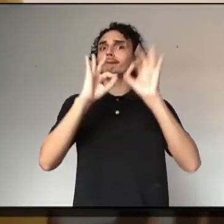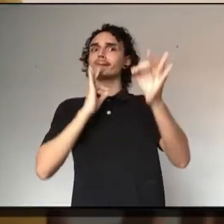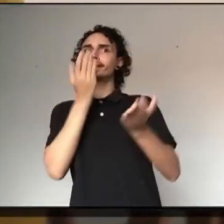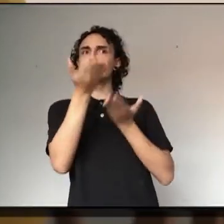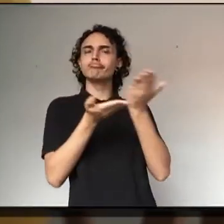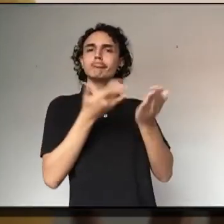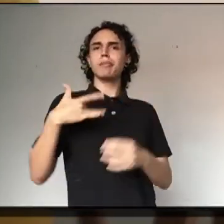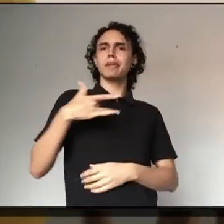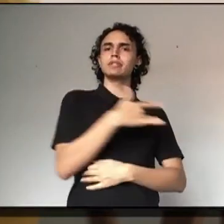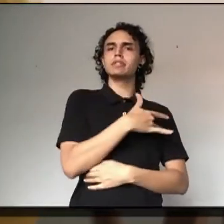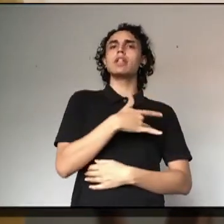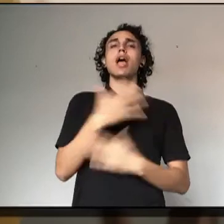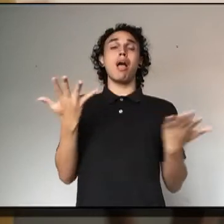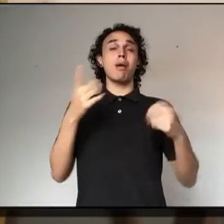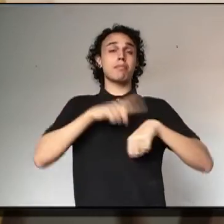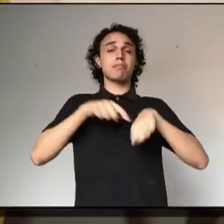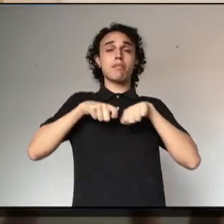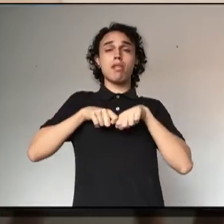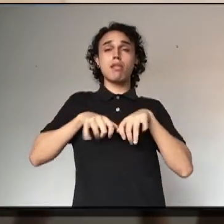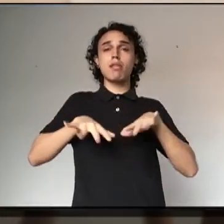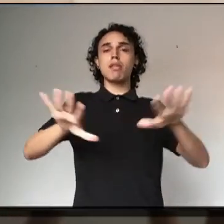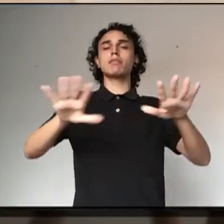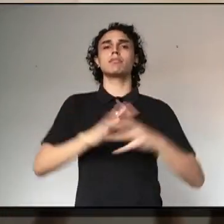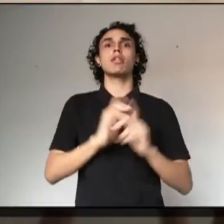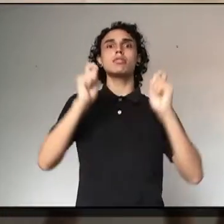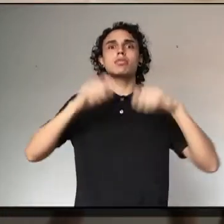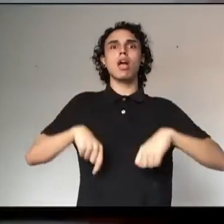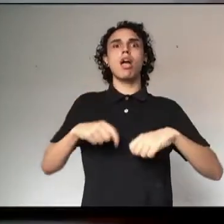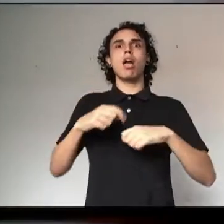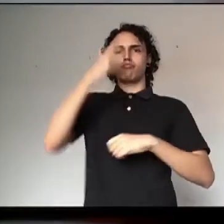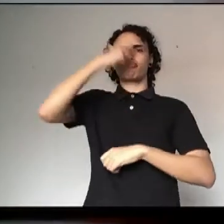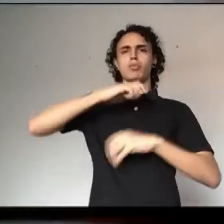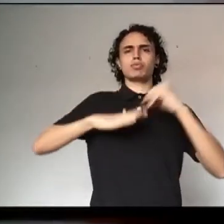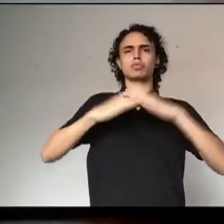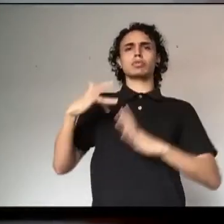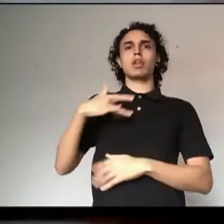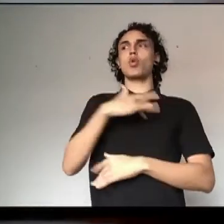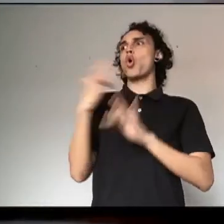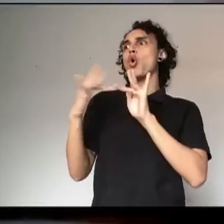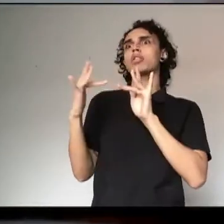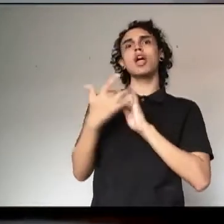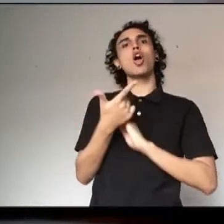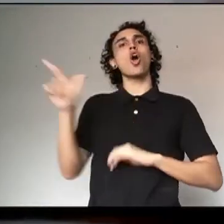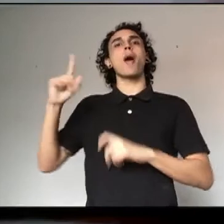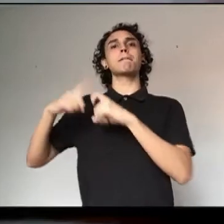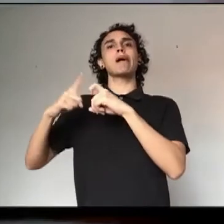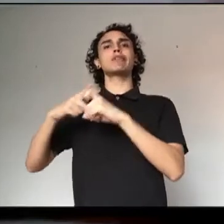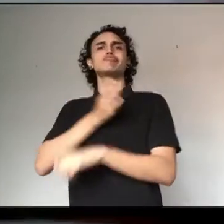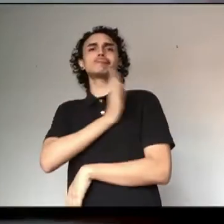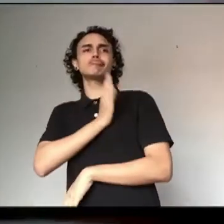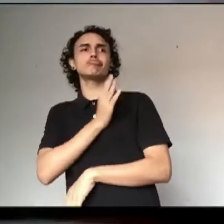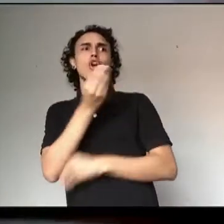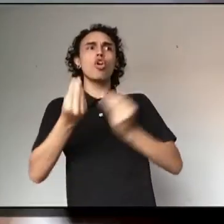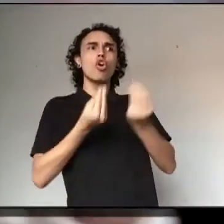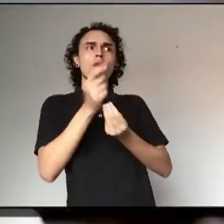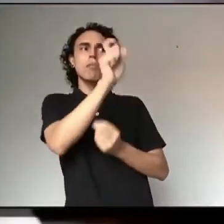pandemia, você tem ali a possibilidade de trocar informações com um cardiologista, se esse paciente estiver apresentando alguma alteração